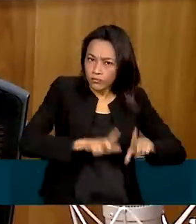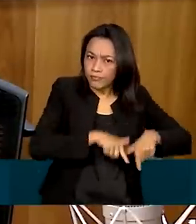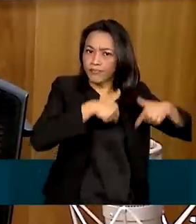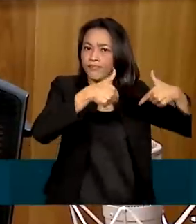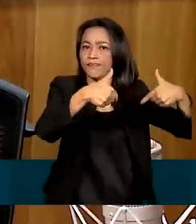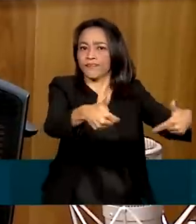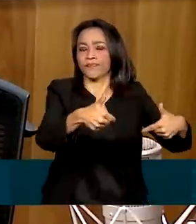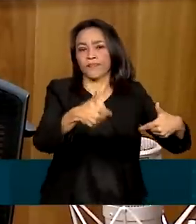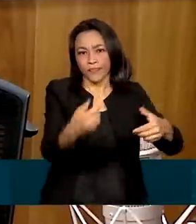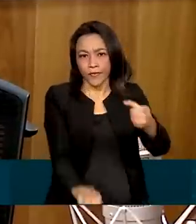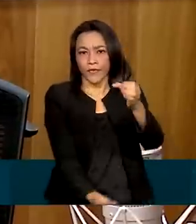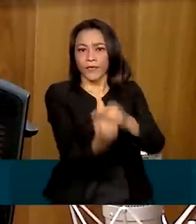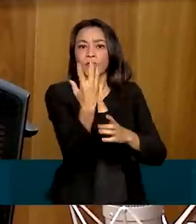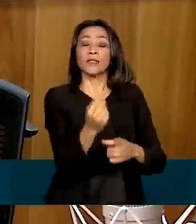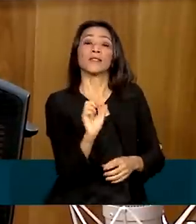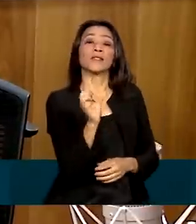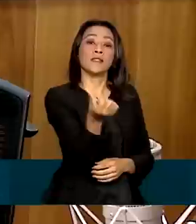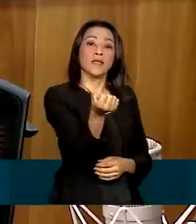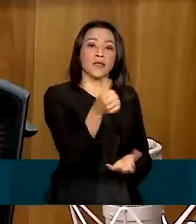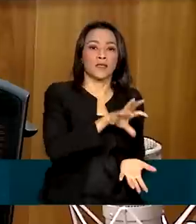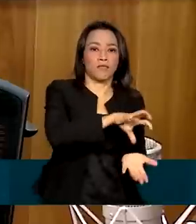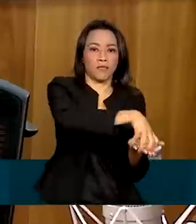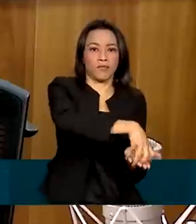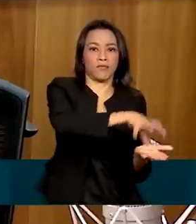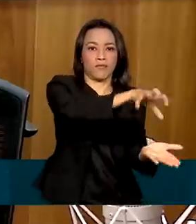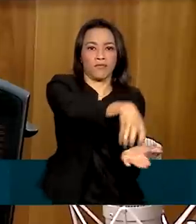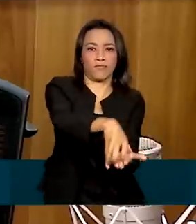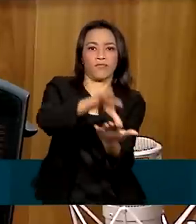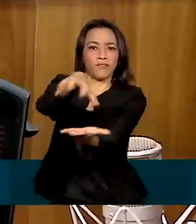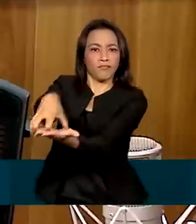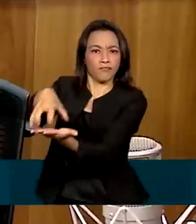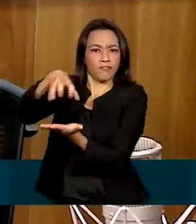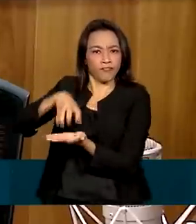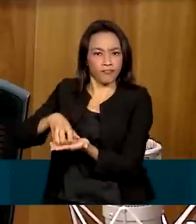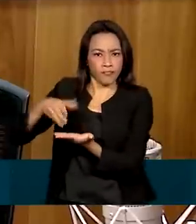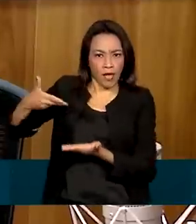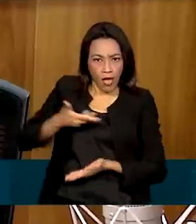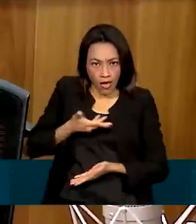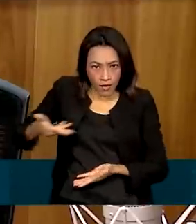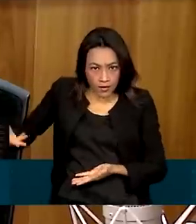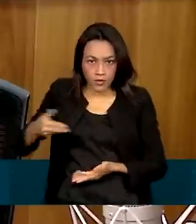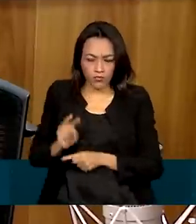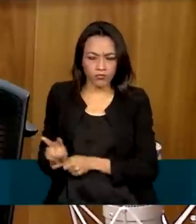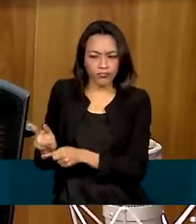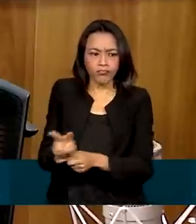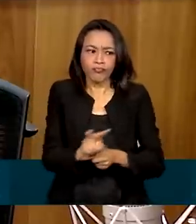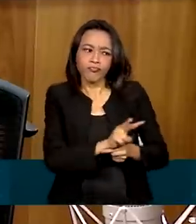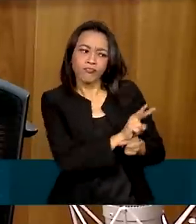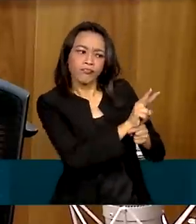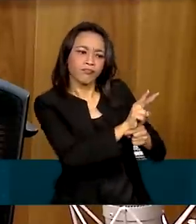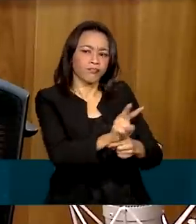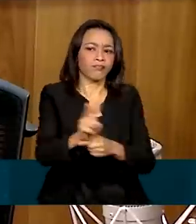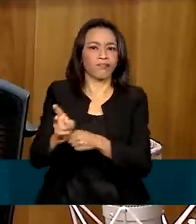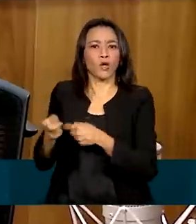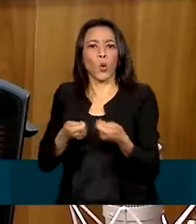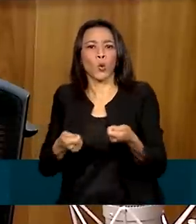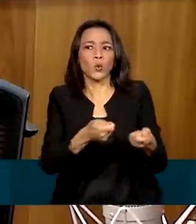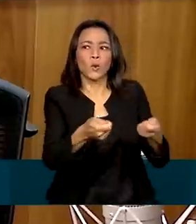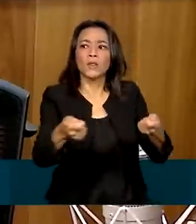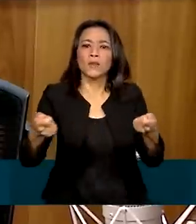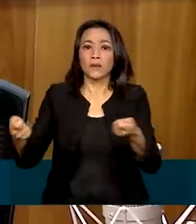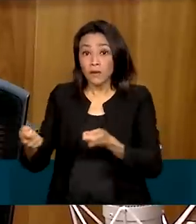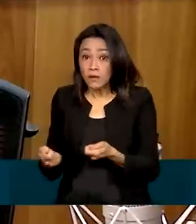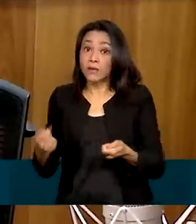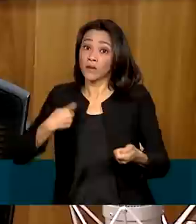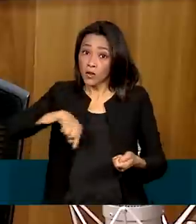Foram instaladas seis bases na Amazônia, essas seis bases com toda essa estrutura de monitoramento e comando e controle, e com